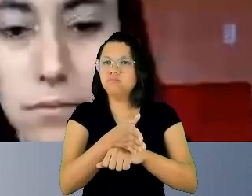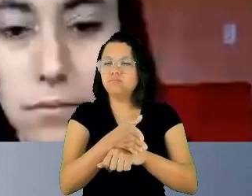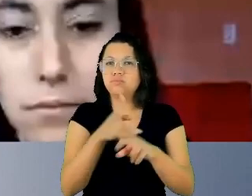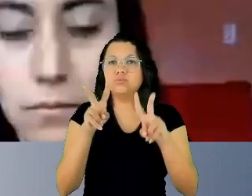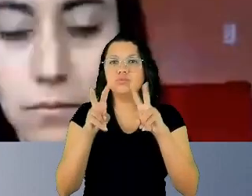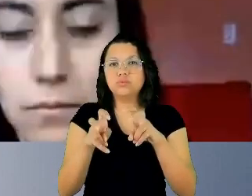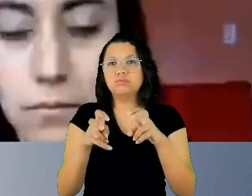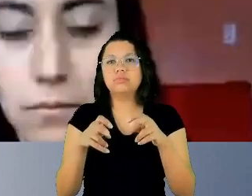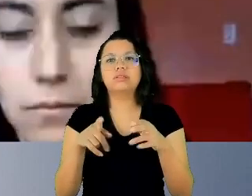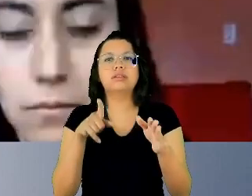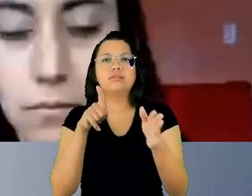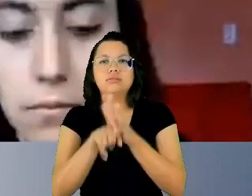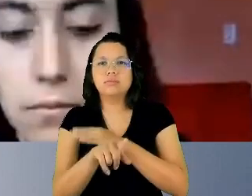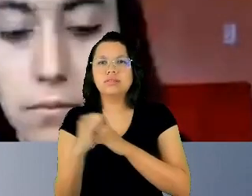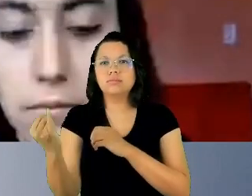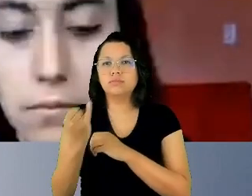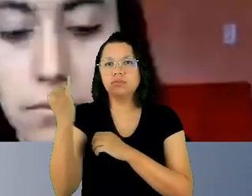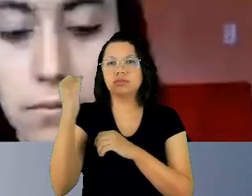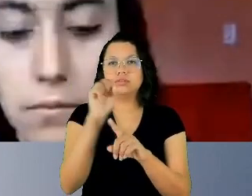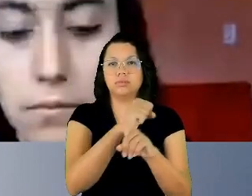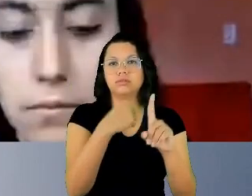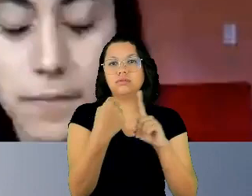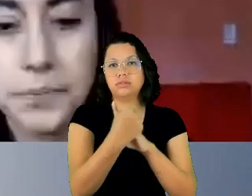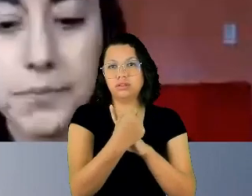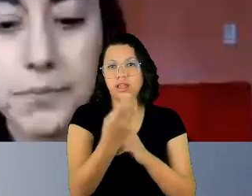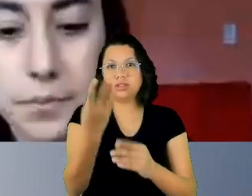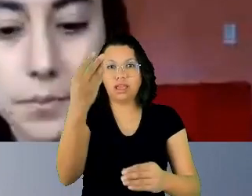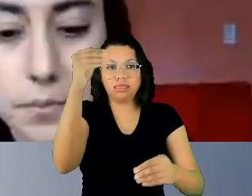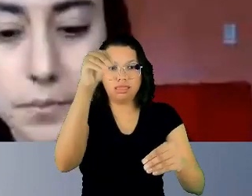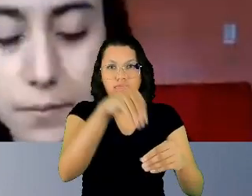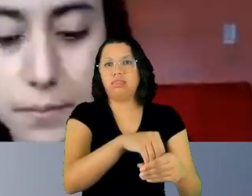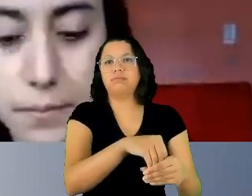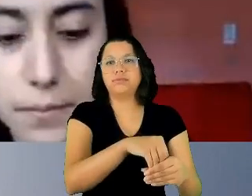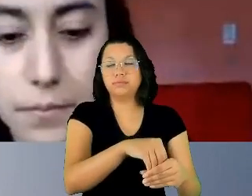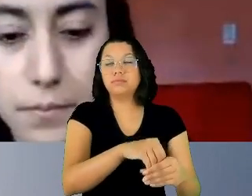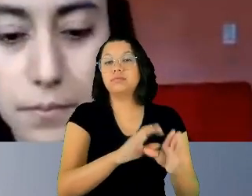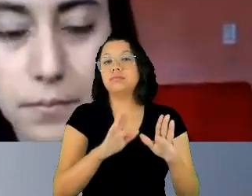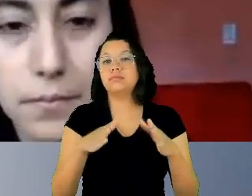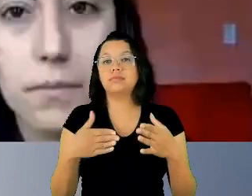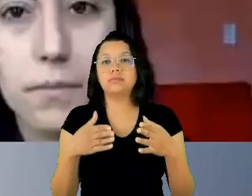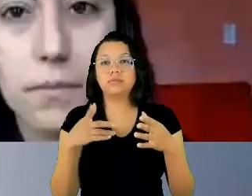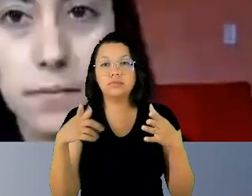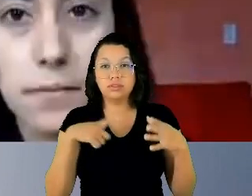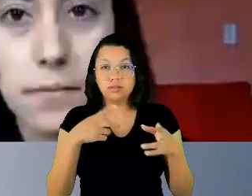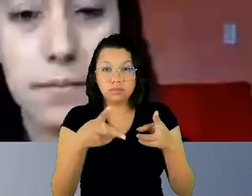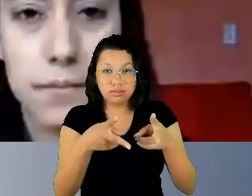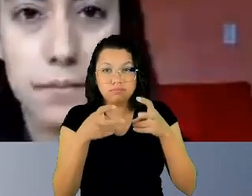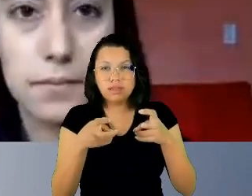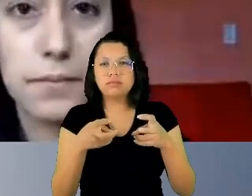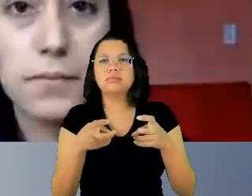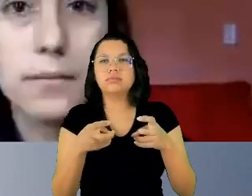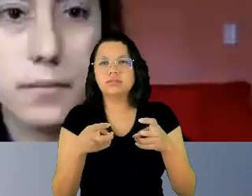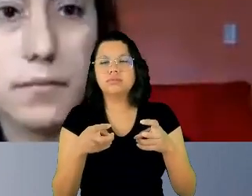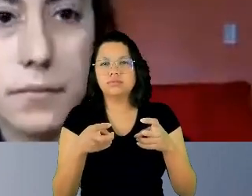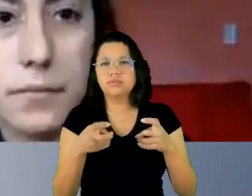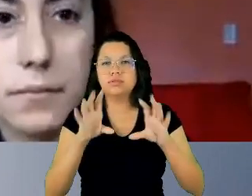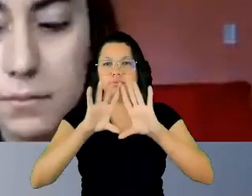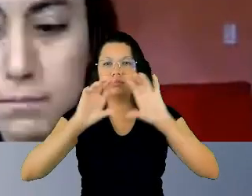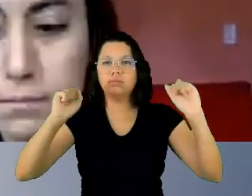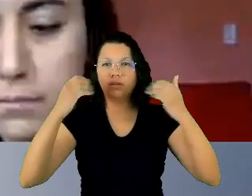que são relevantes para a sociedade na qual ele está inserido. E foi com essa concepção que o Tribunal se apresentou